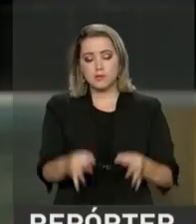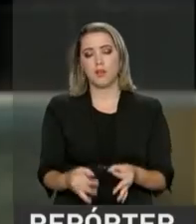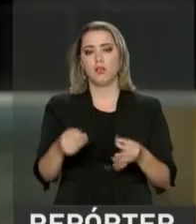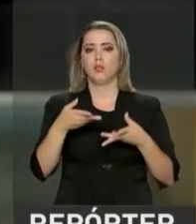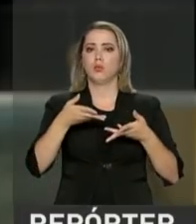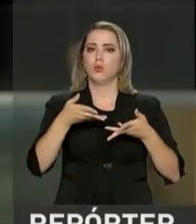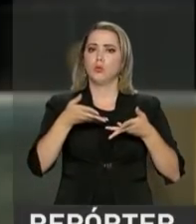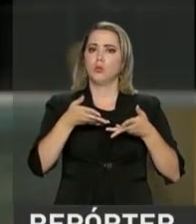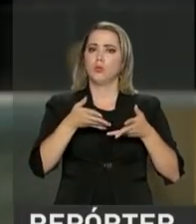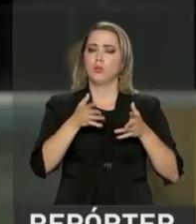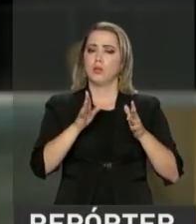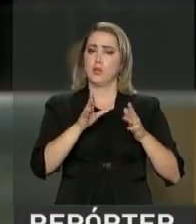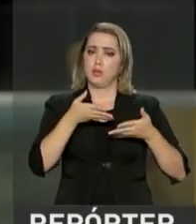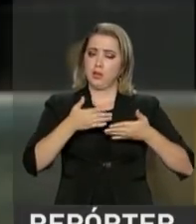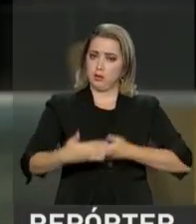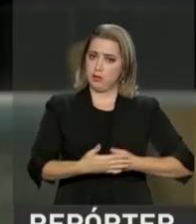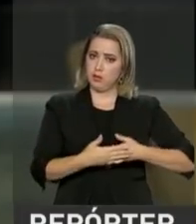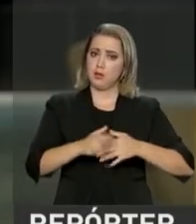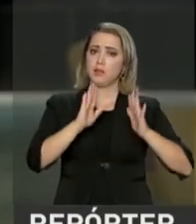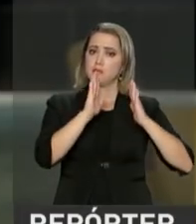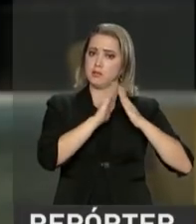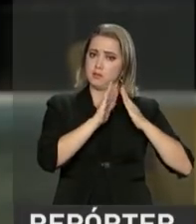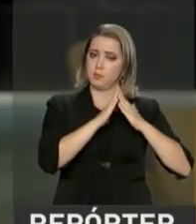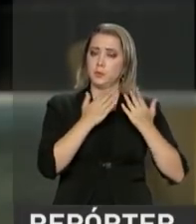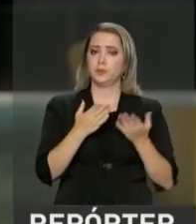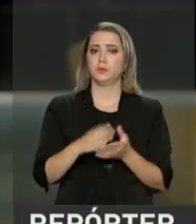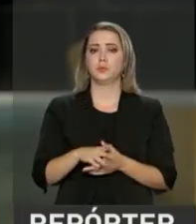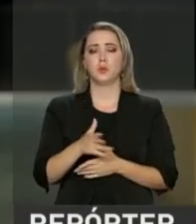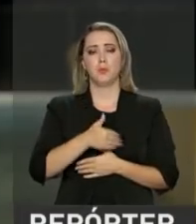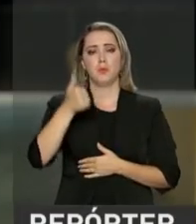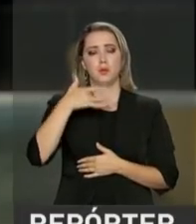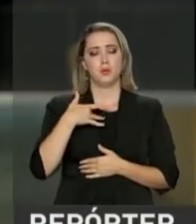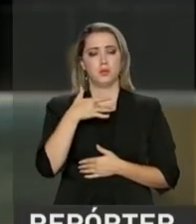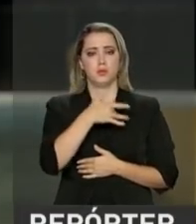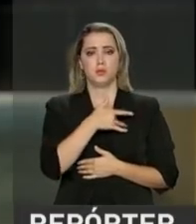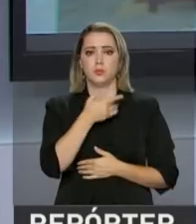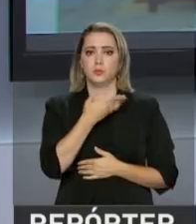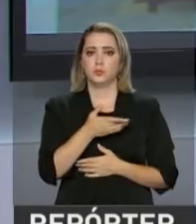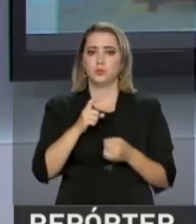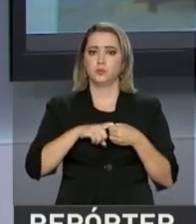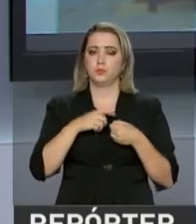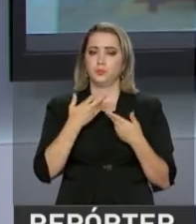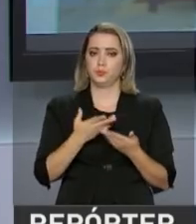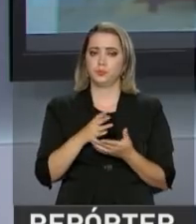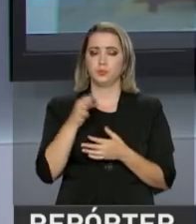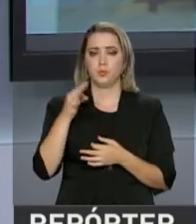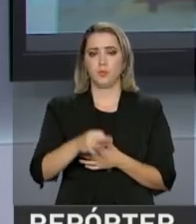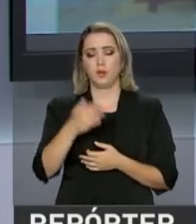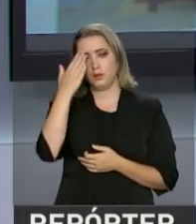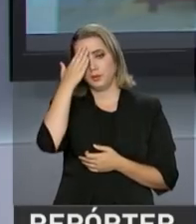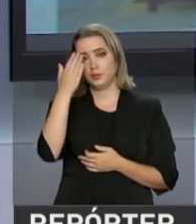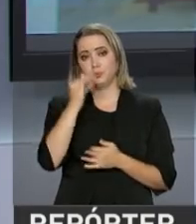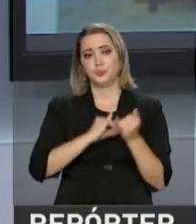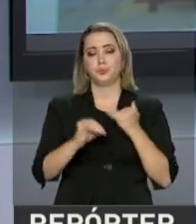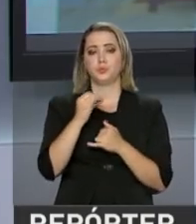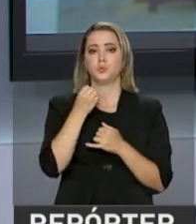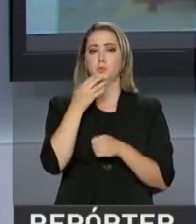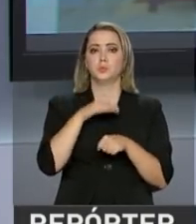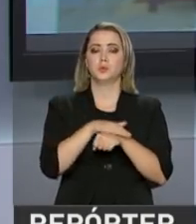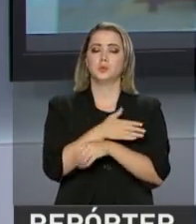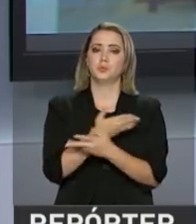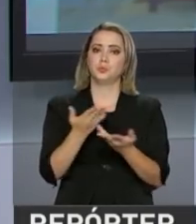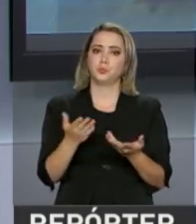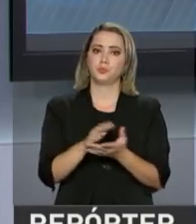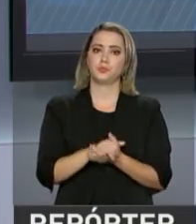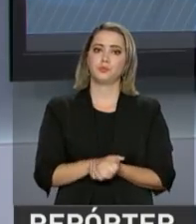moram e, com isso, melhorar os serviços de saúde. Eu volto com você no estúdio, Roberto. Está certo, Ney. Muito obrigado pelas informações. Boa noite para